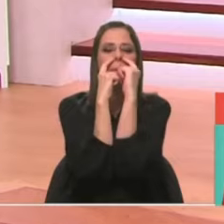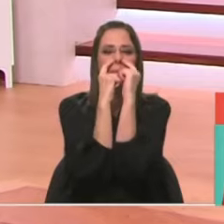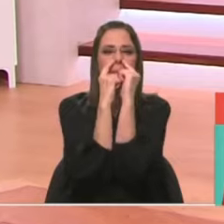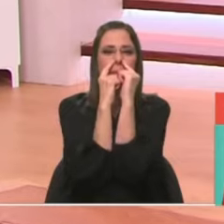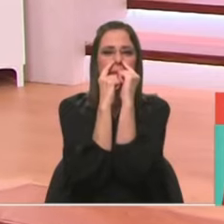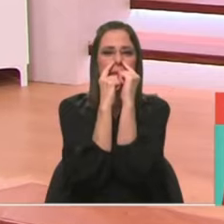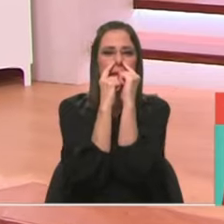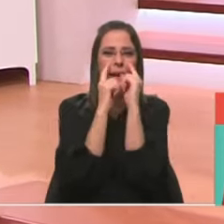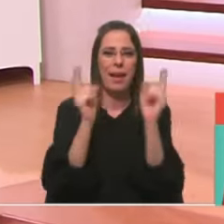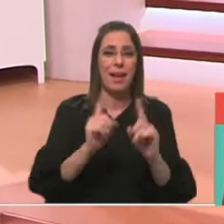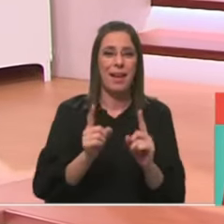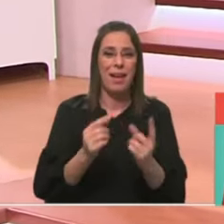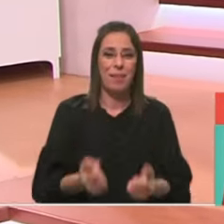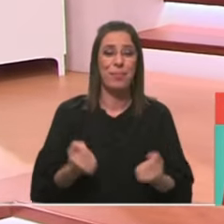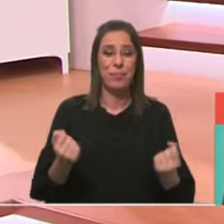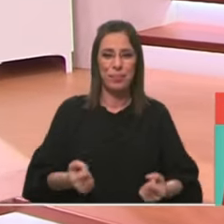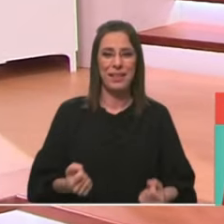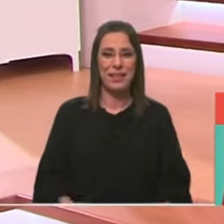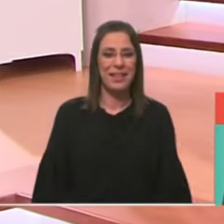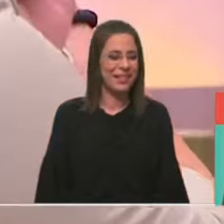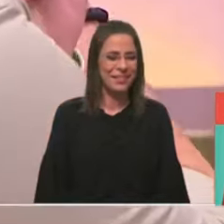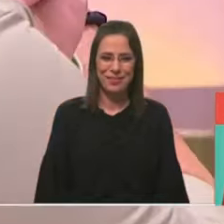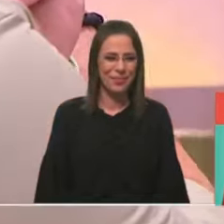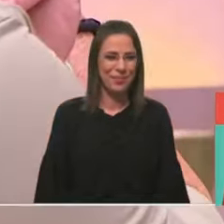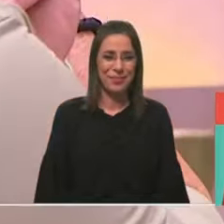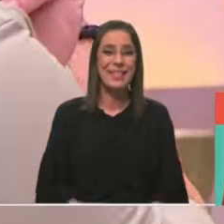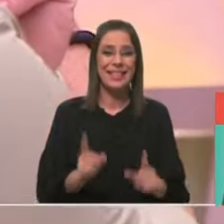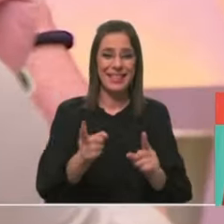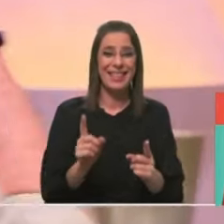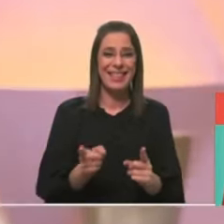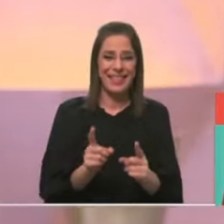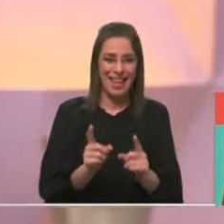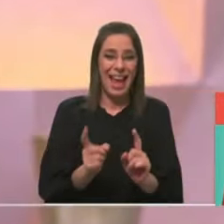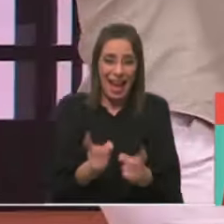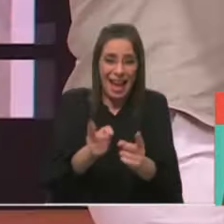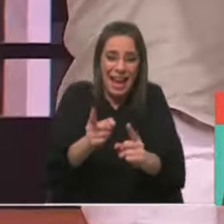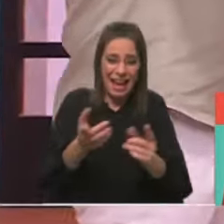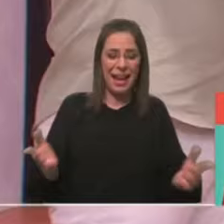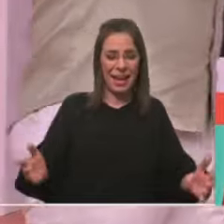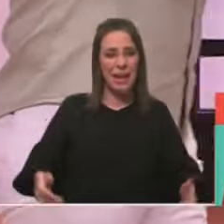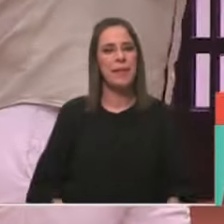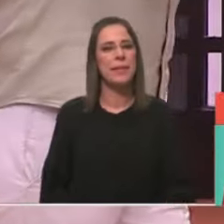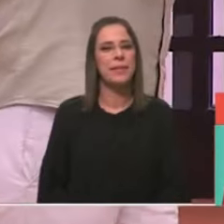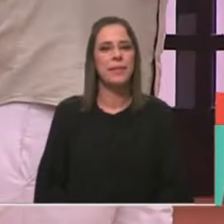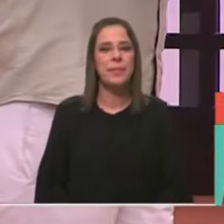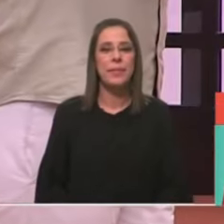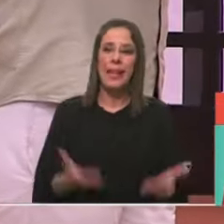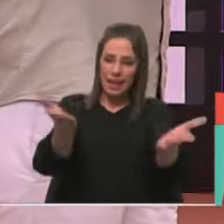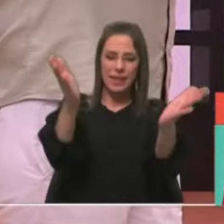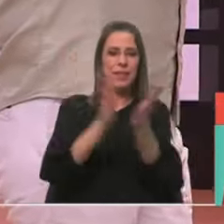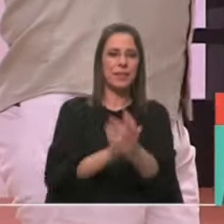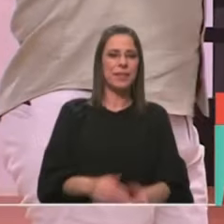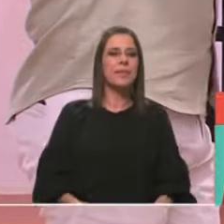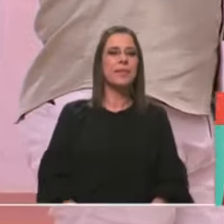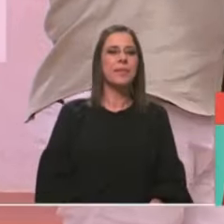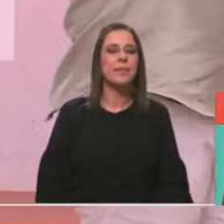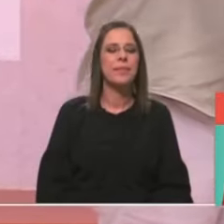Assim, olha. Assim. Isso, assim. Assim. Agora abre. Isso.